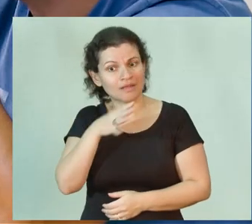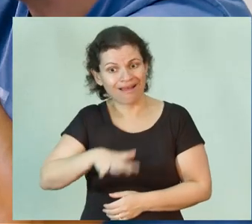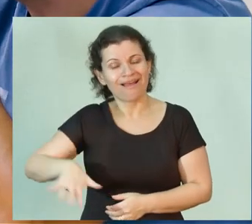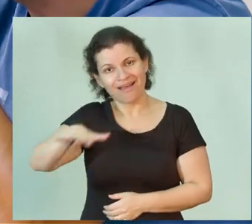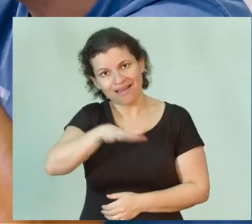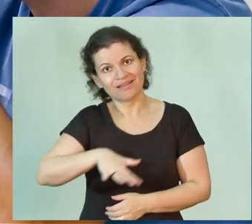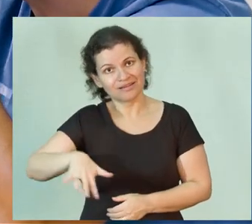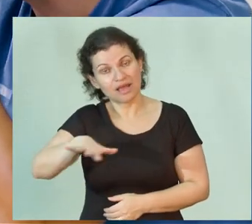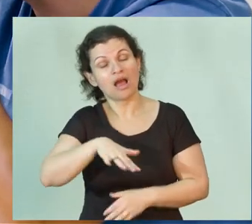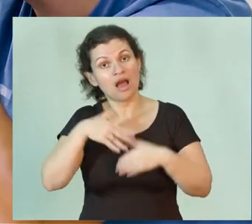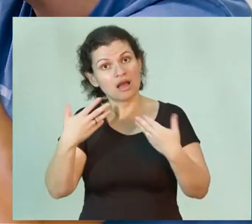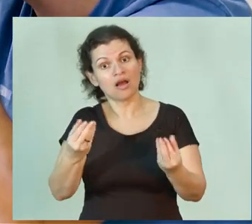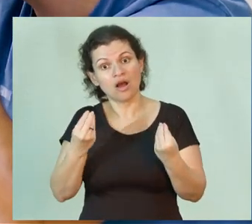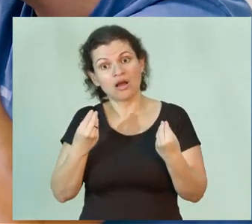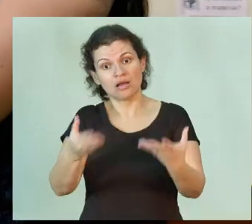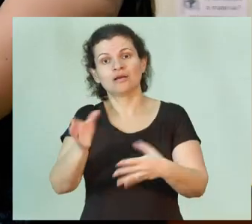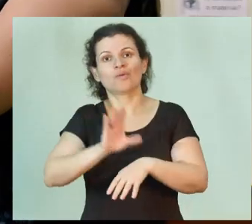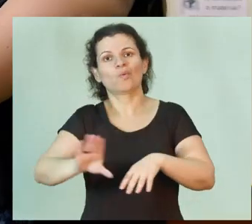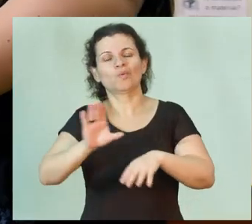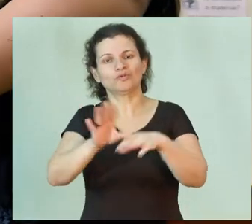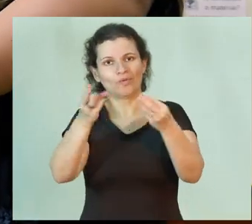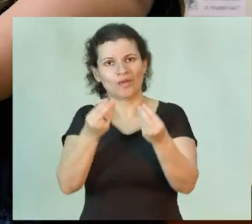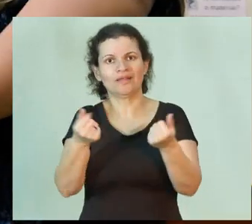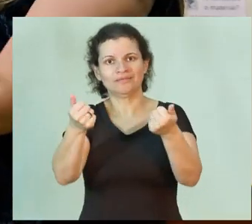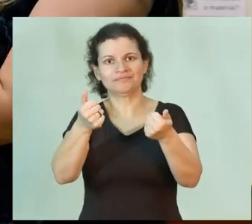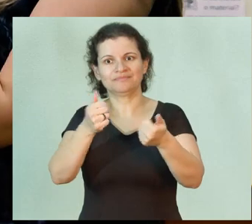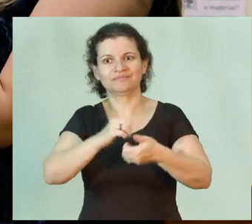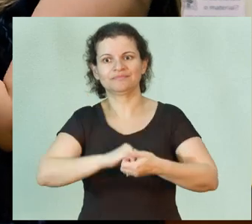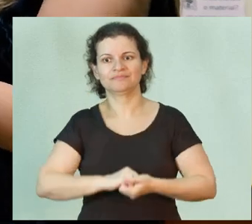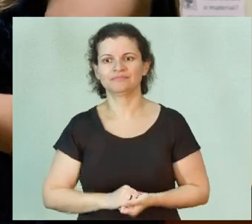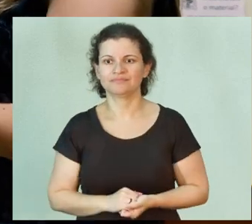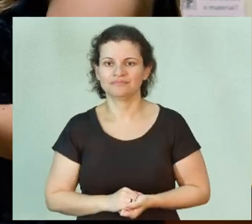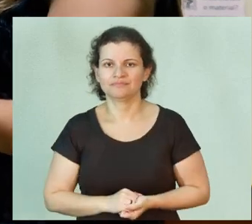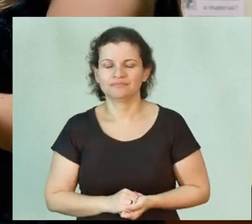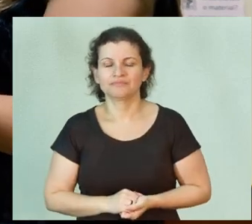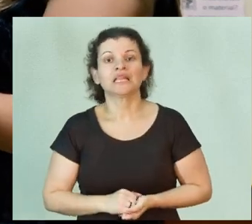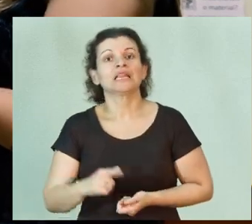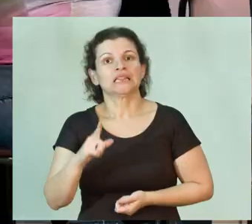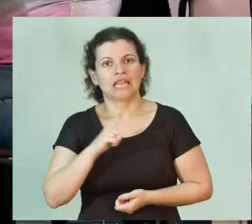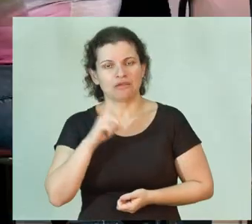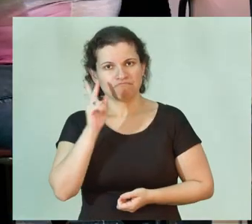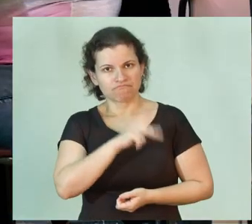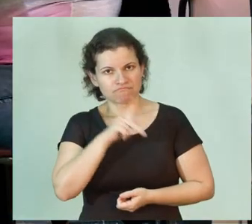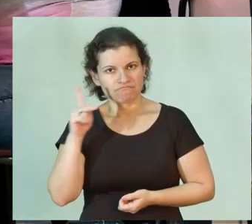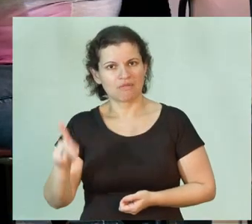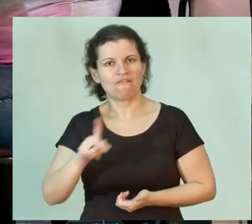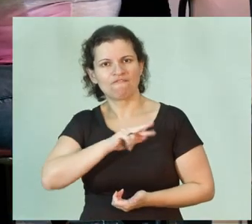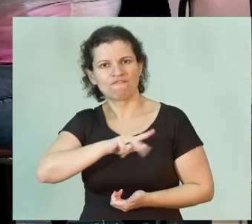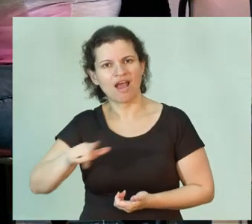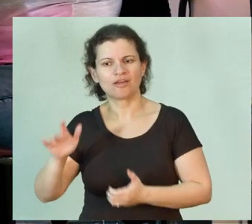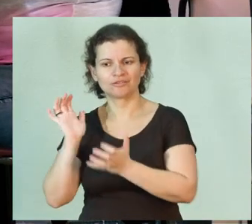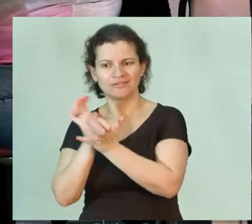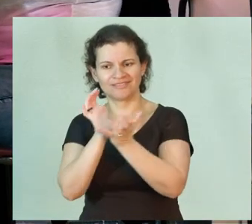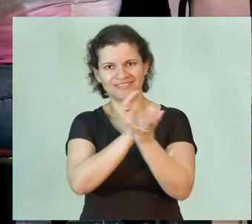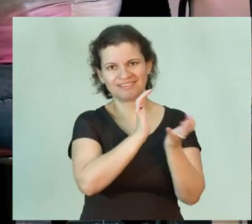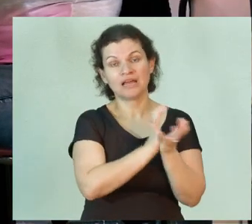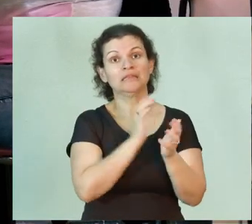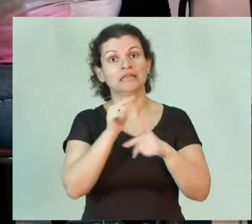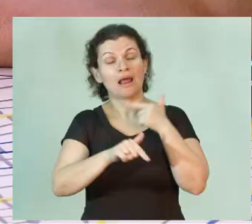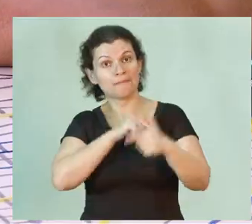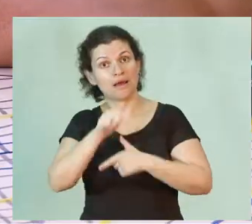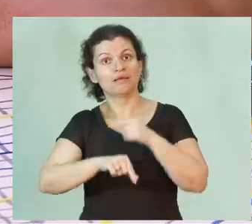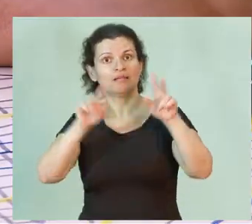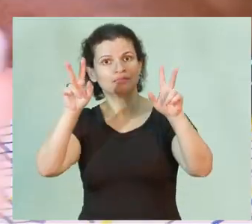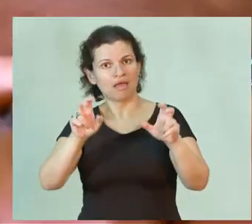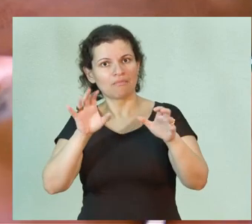áreas e aí oferecer cursos de qualidade. Nós temos professores nos seus vários departamentos que trabalham